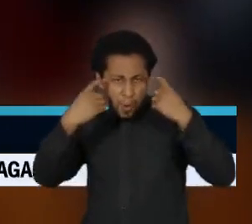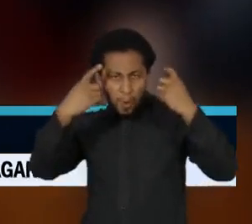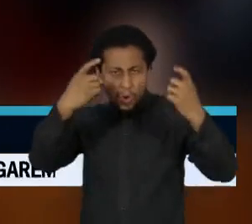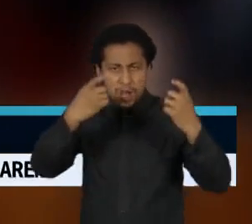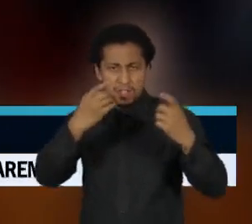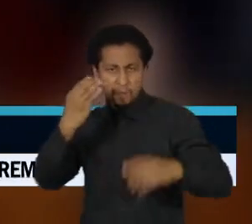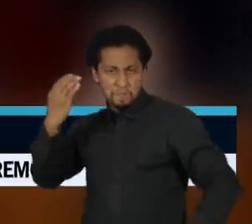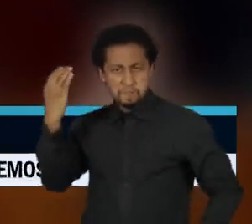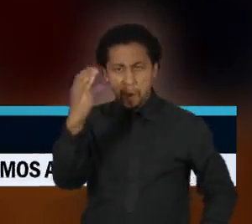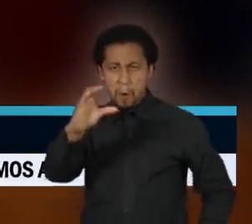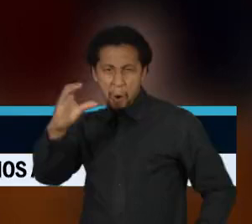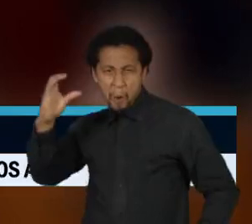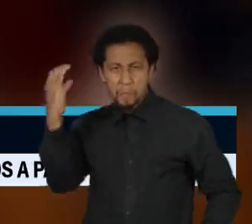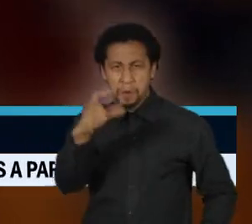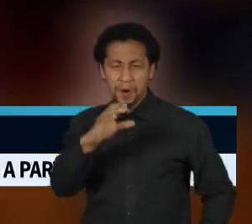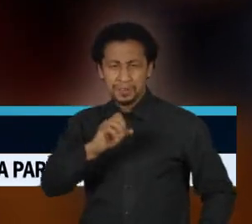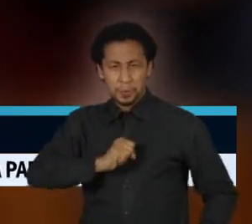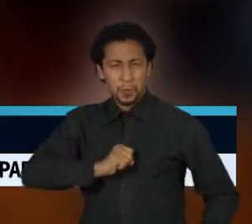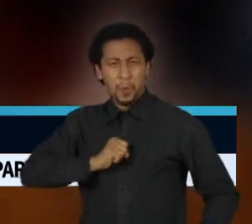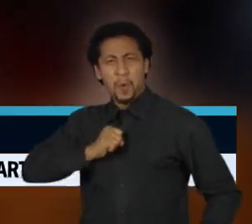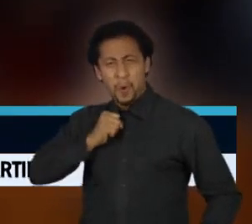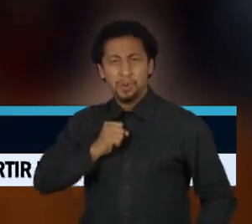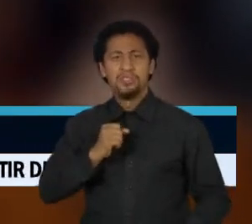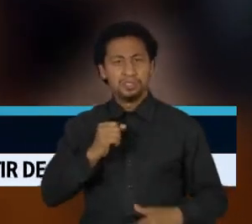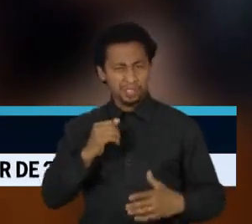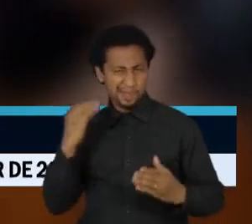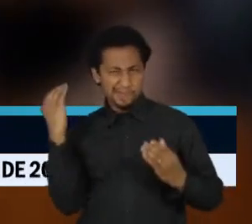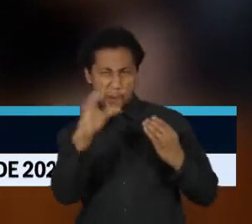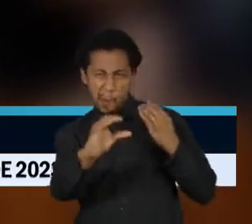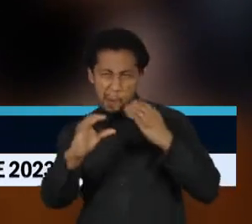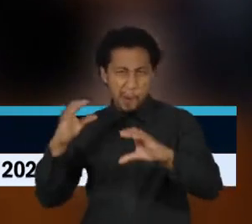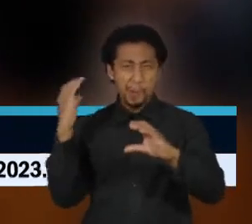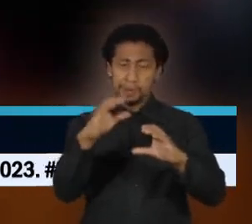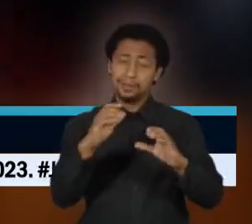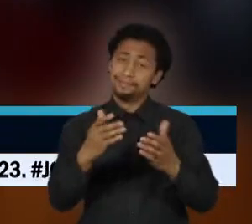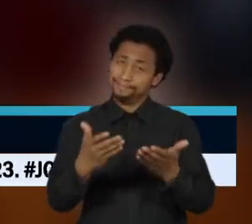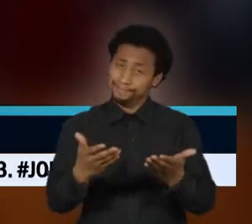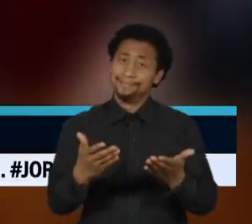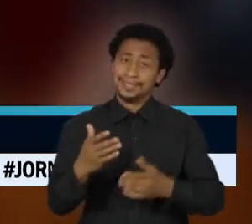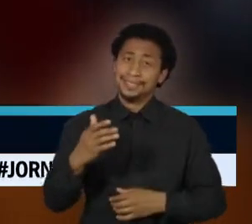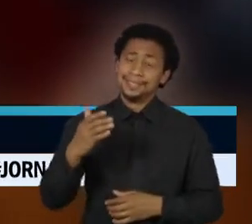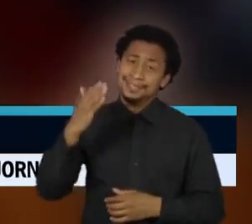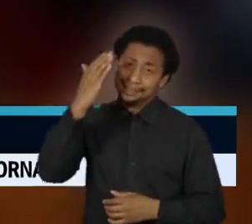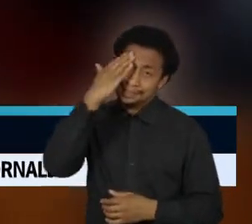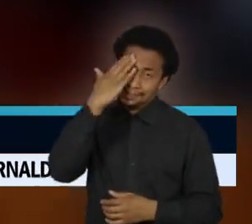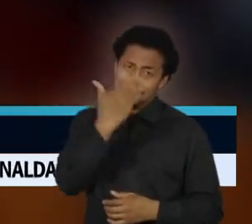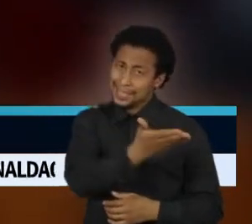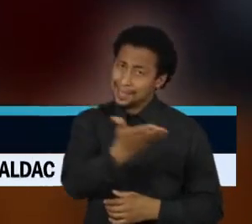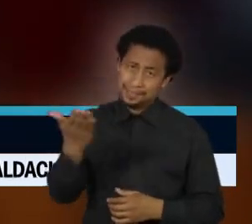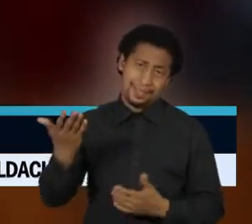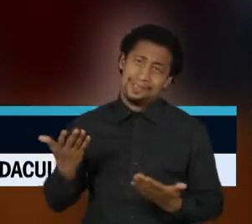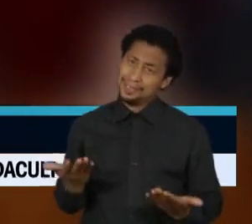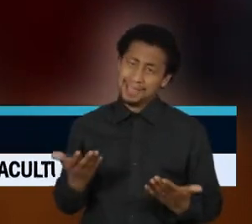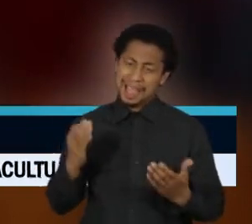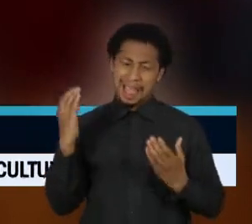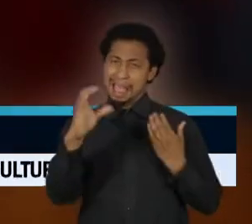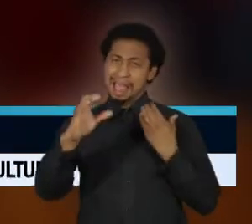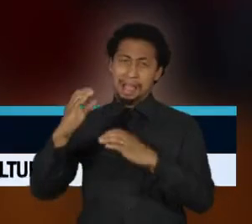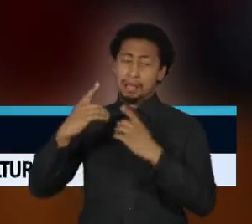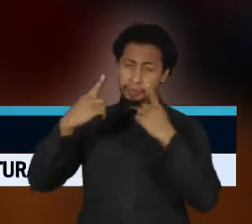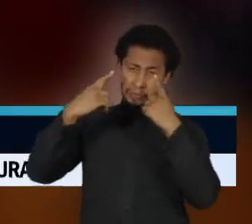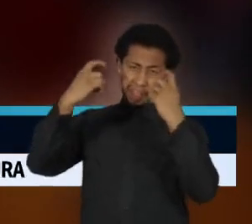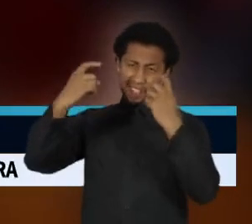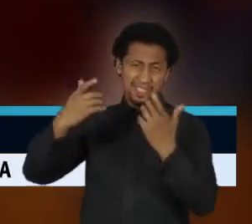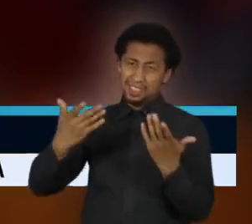notícias, o discurso de ódio é que sabemos todos que não leva a nada, simplesmente